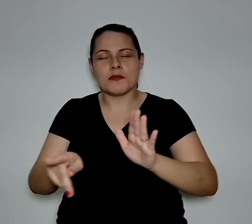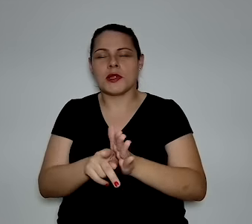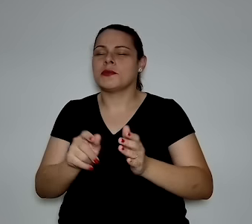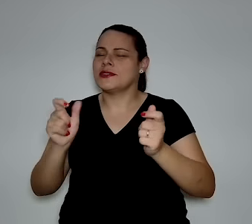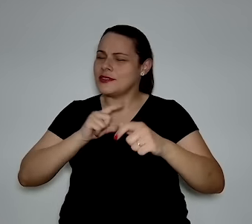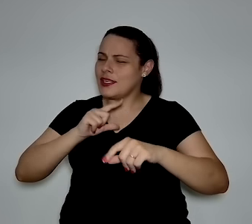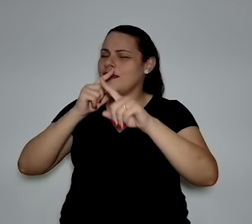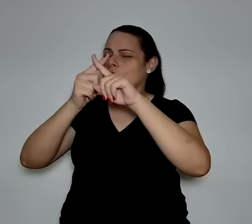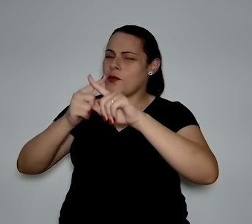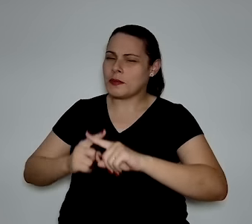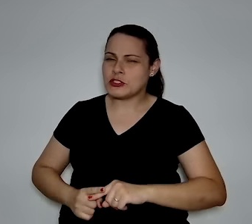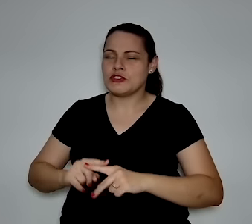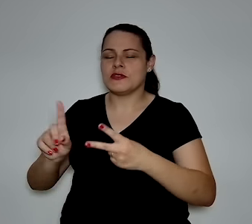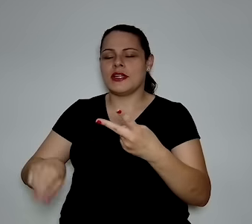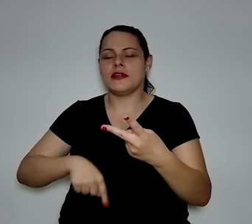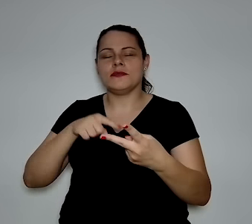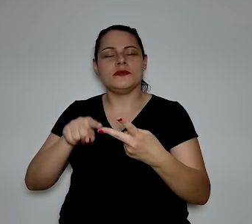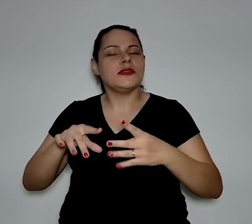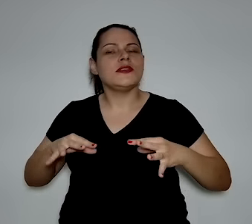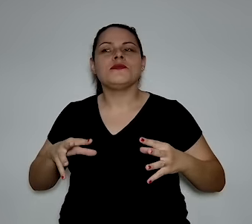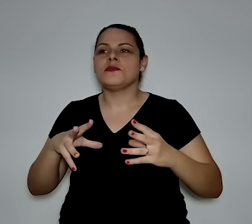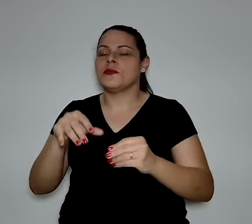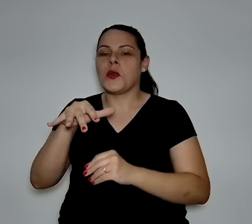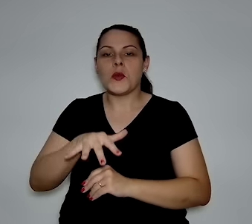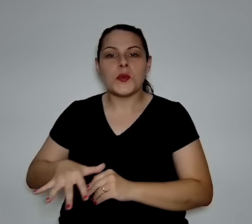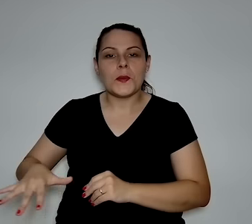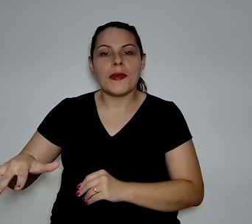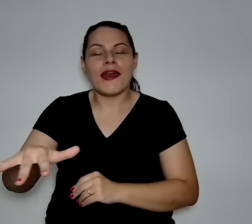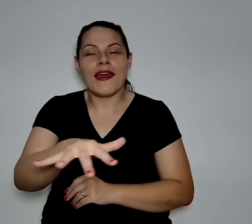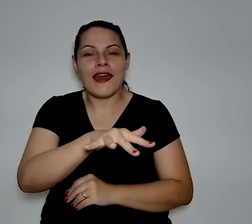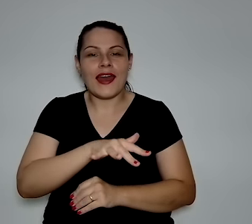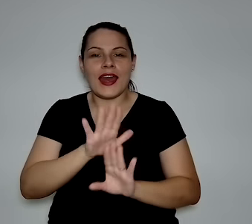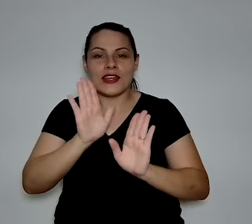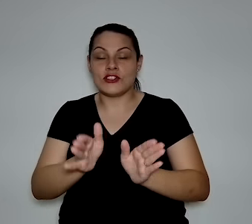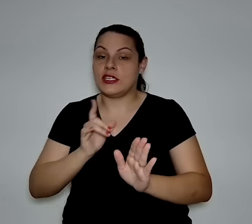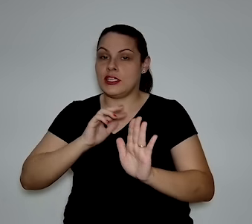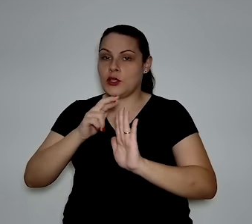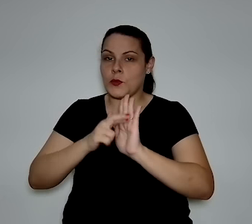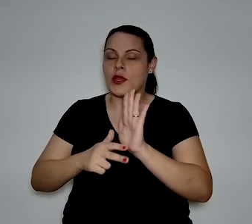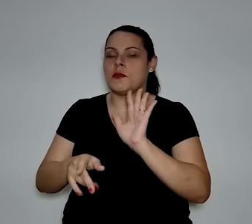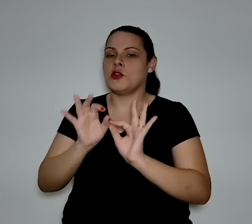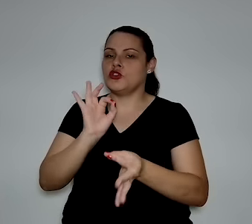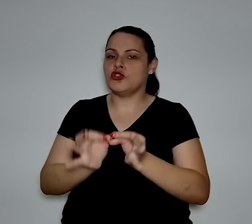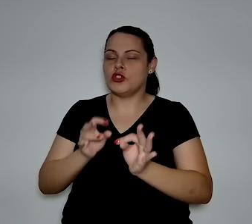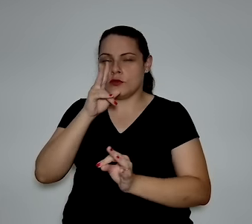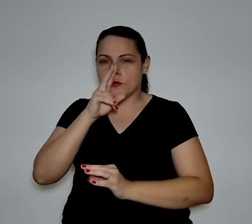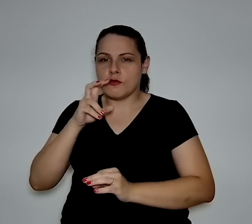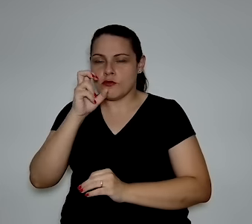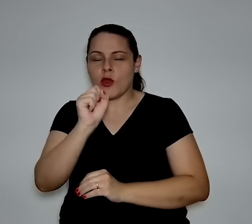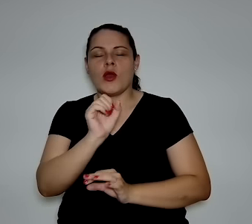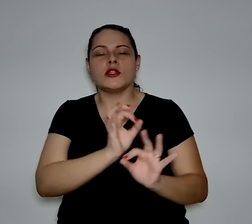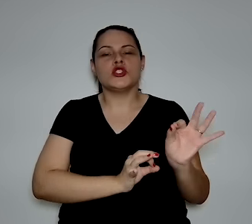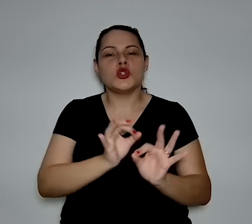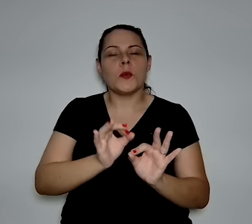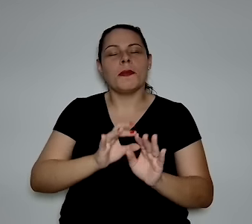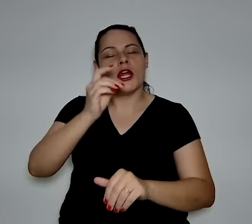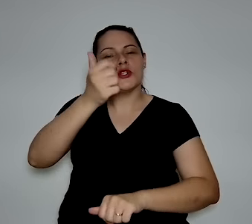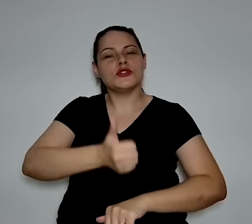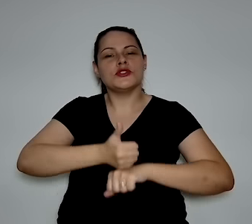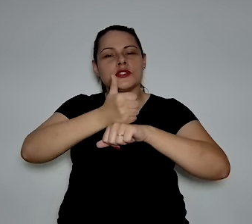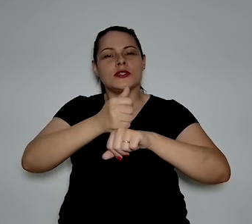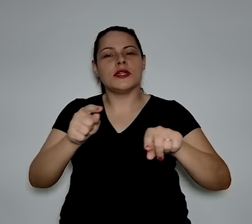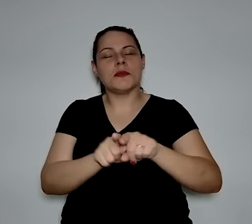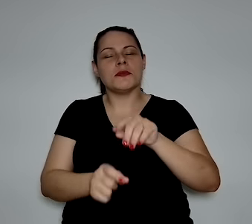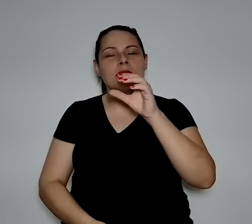com competitividade, tem toda uma área já com regramento jurídico, com plano diretor